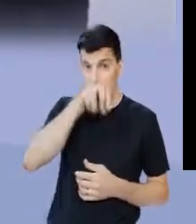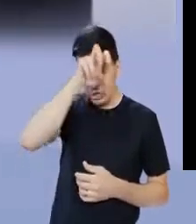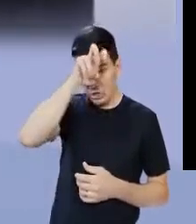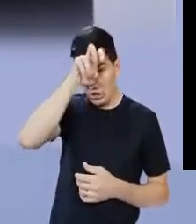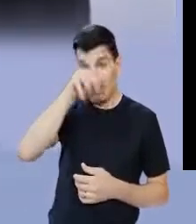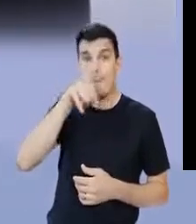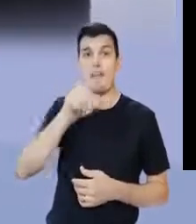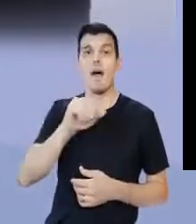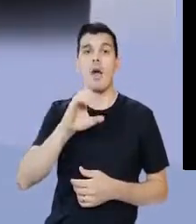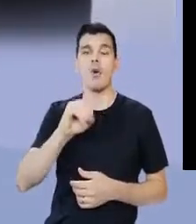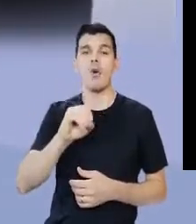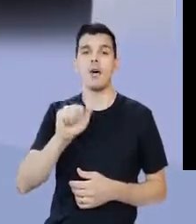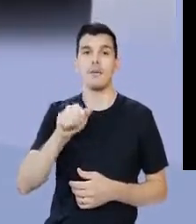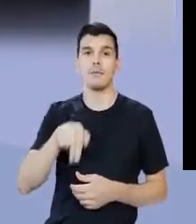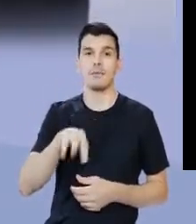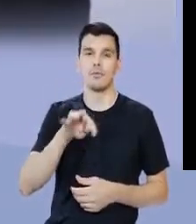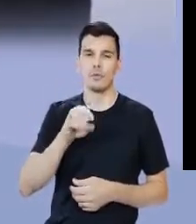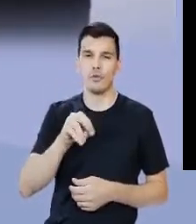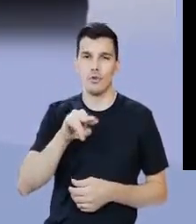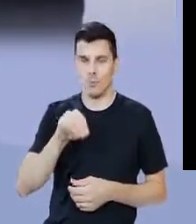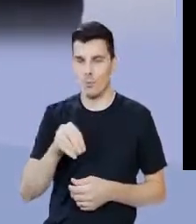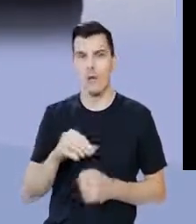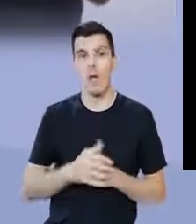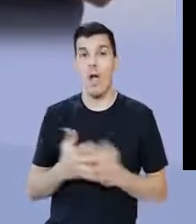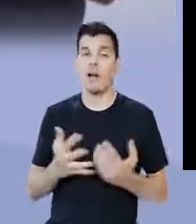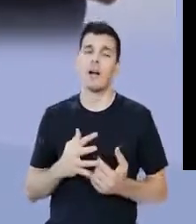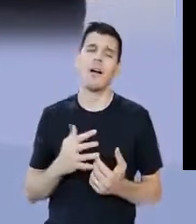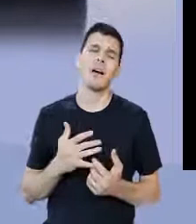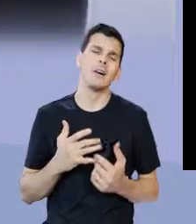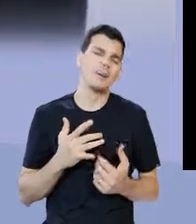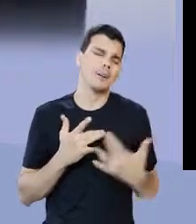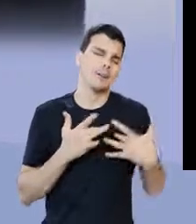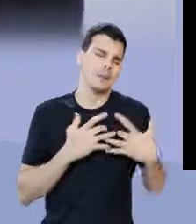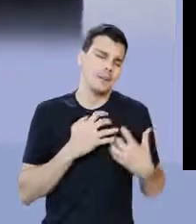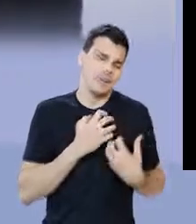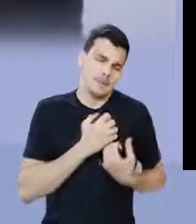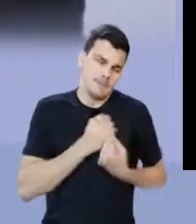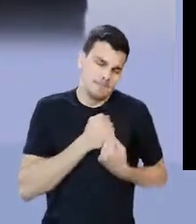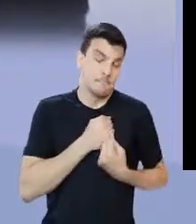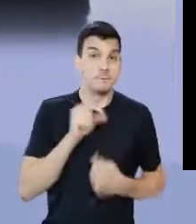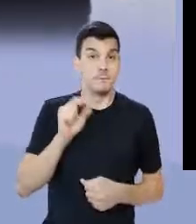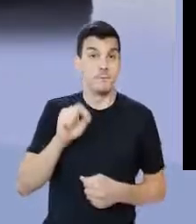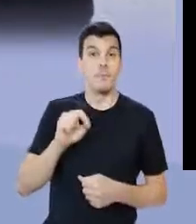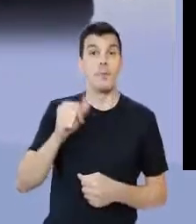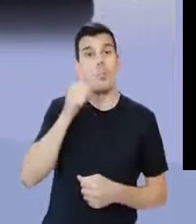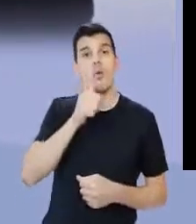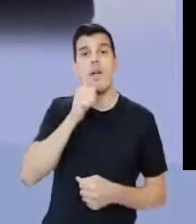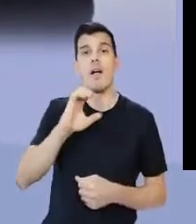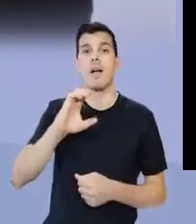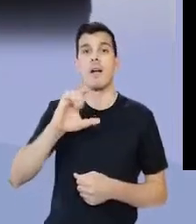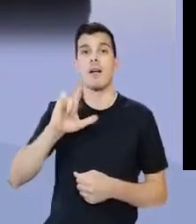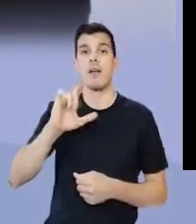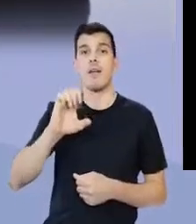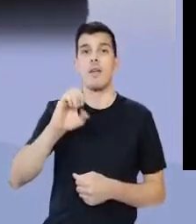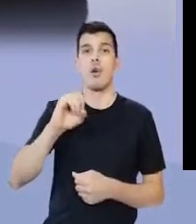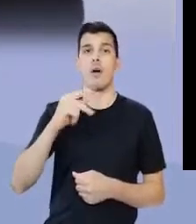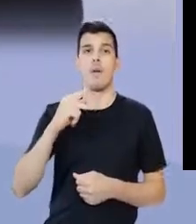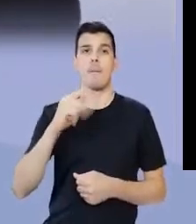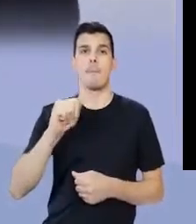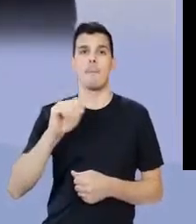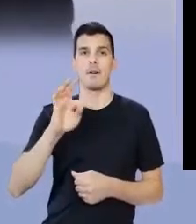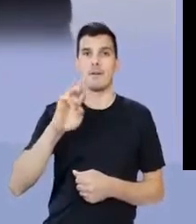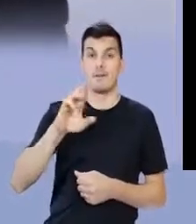o Marcontono, como havia ido pro Egito, ele acaba se apaixonando, obviamente, com Cleóporta,